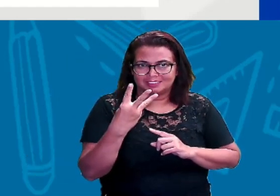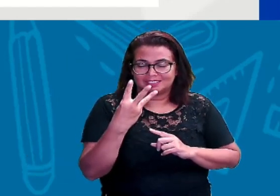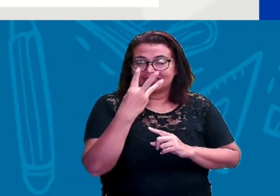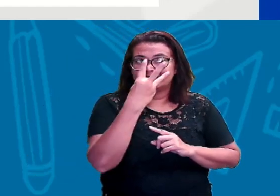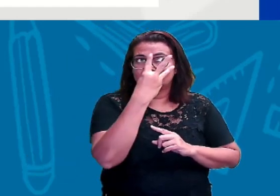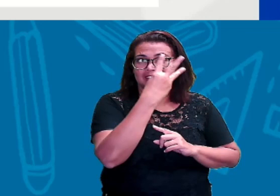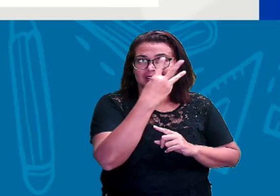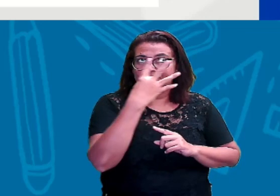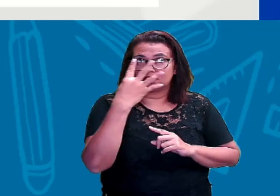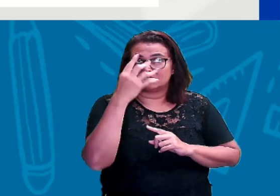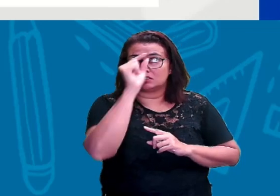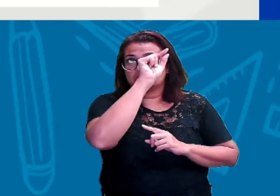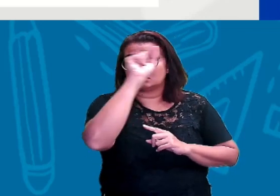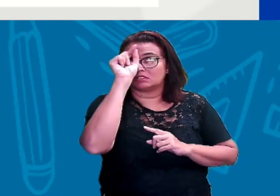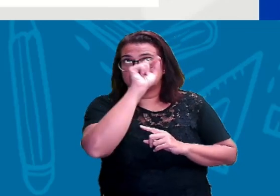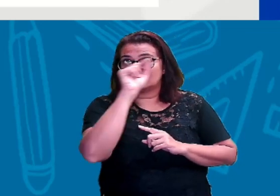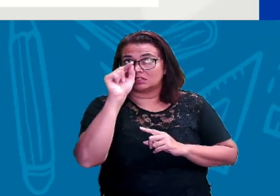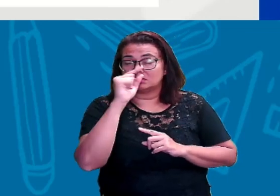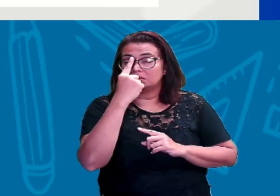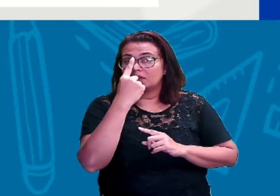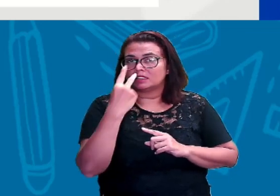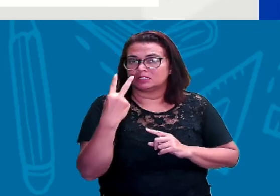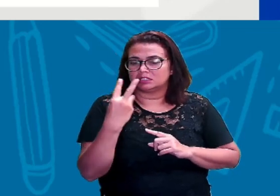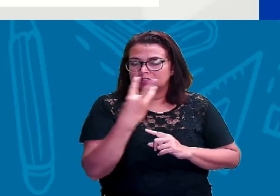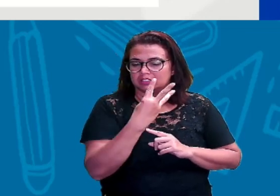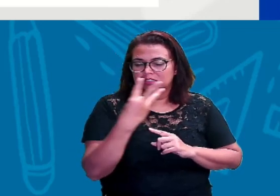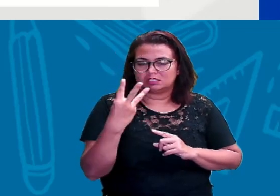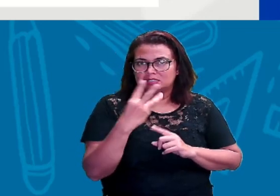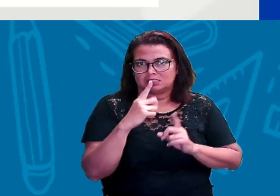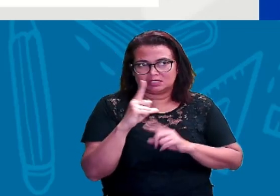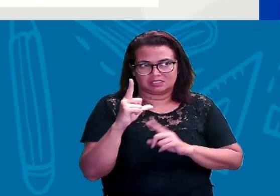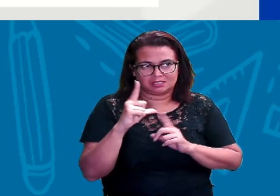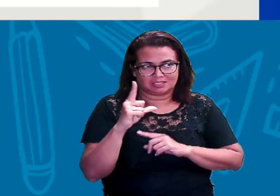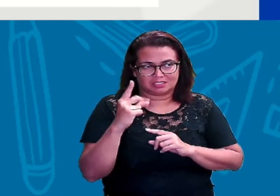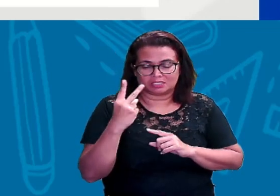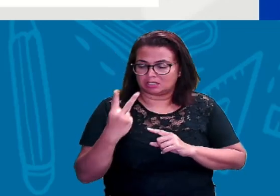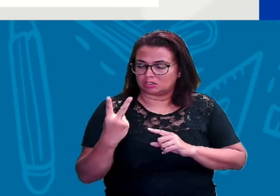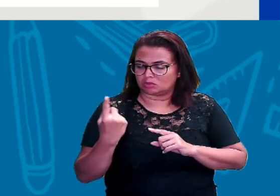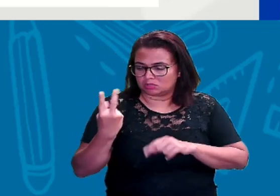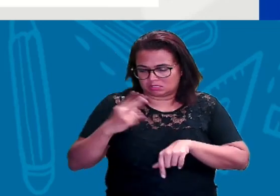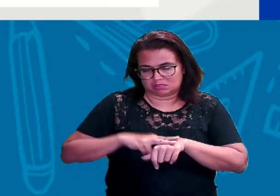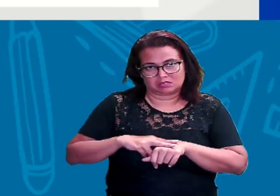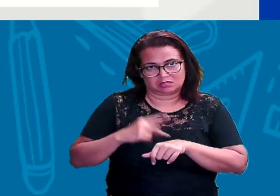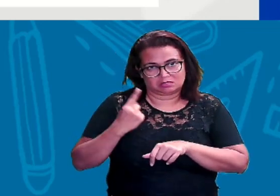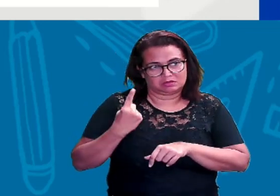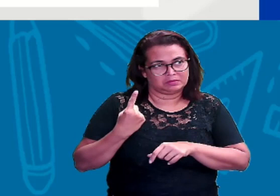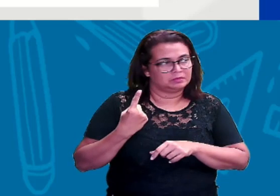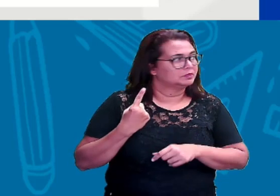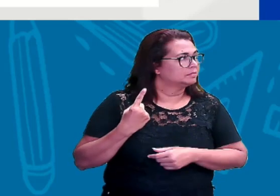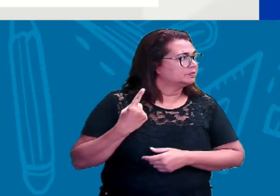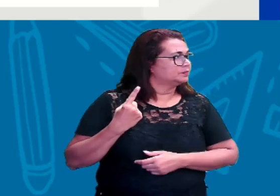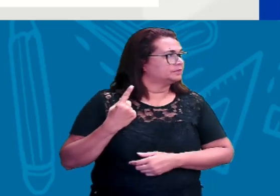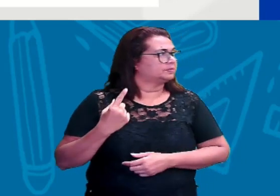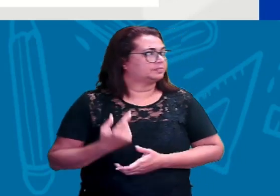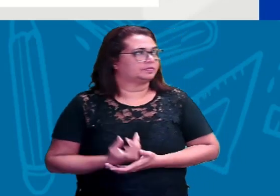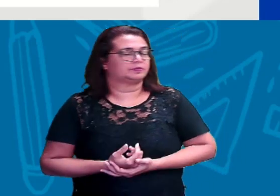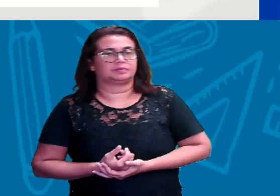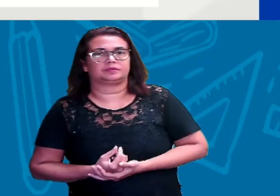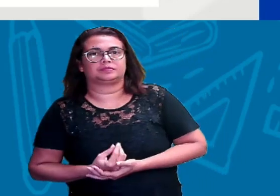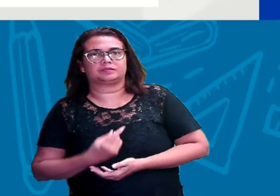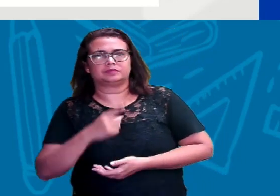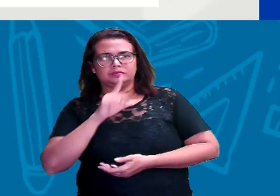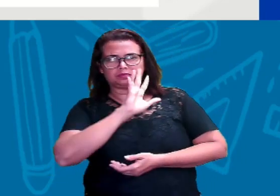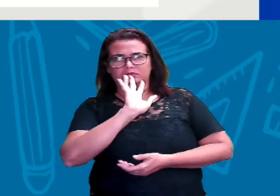símbolos, porém, são apenas 33 letras. Certo? Então, já dê uma olhadinha aí como é que